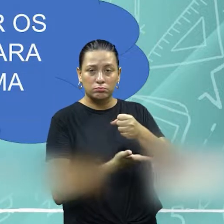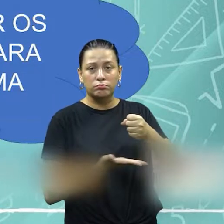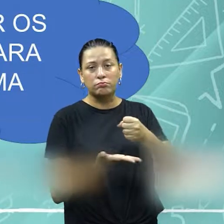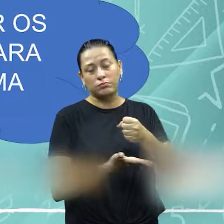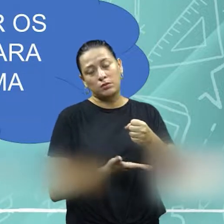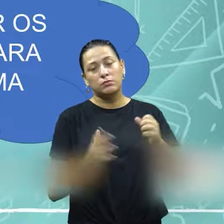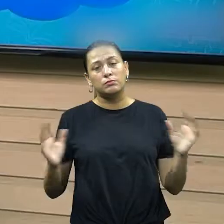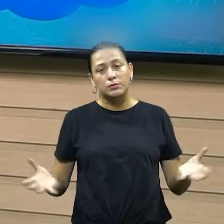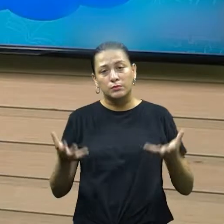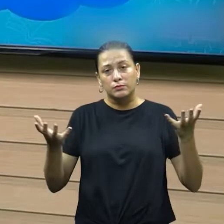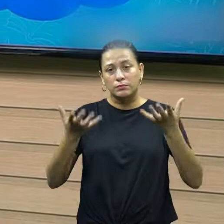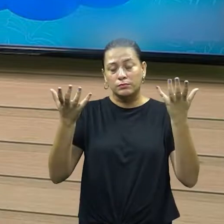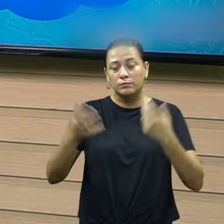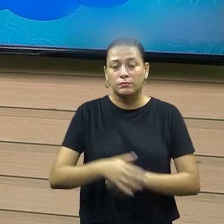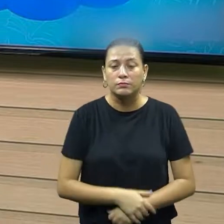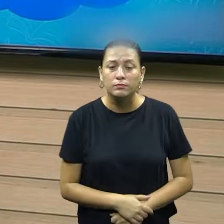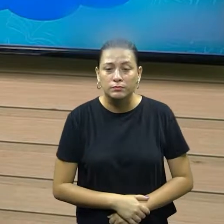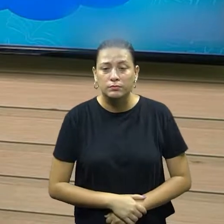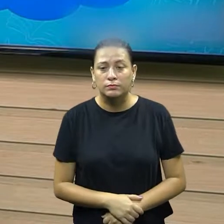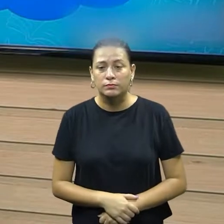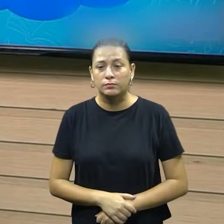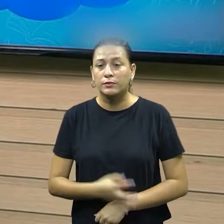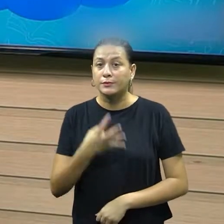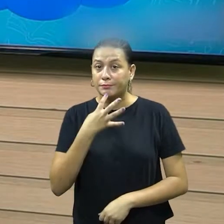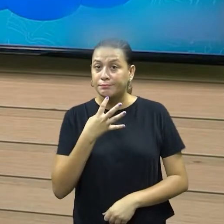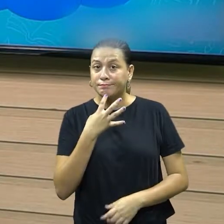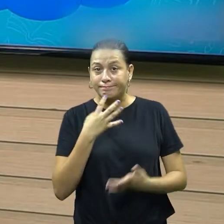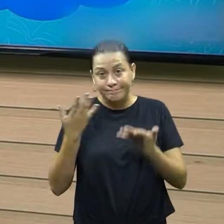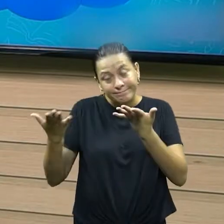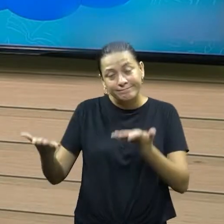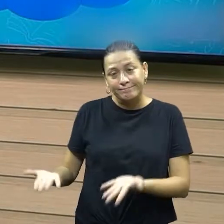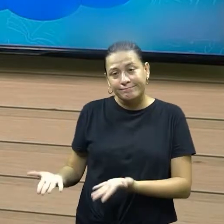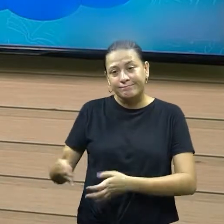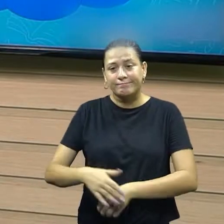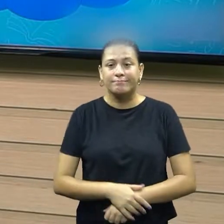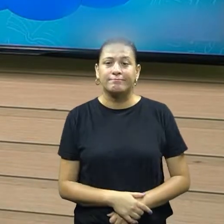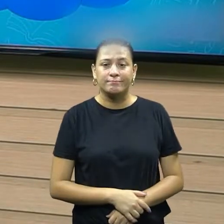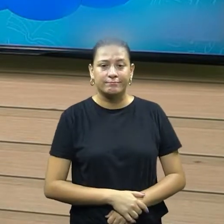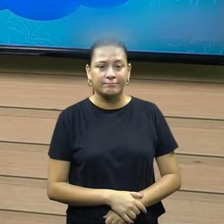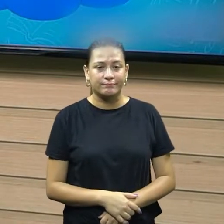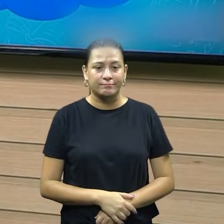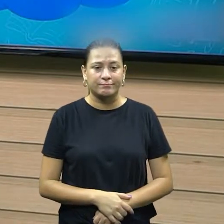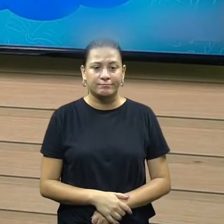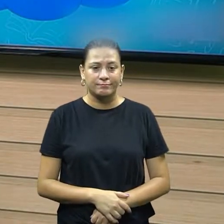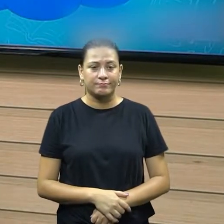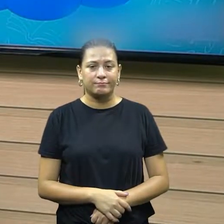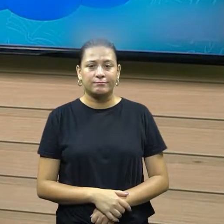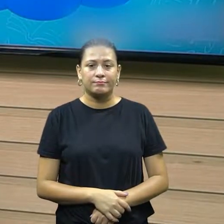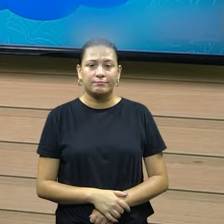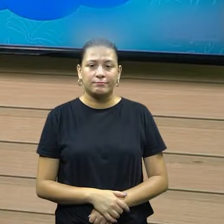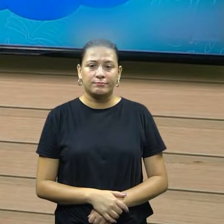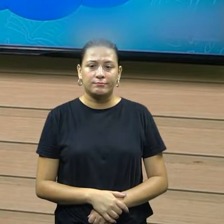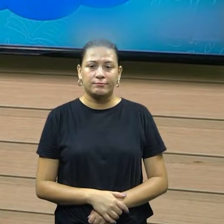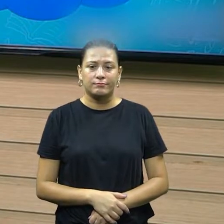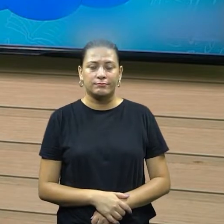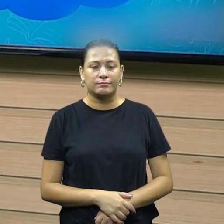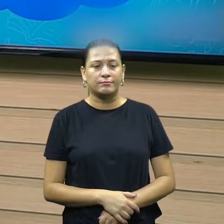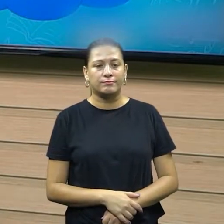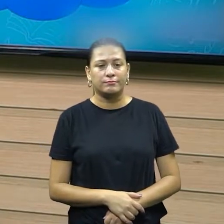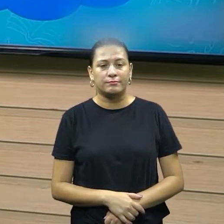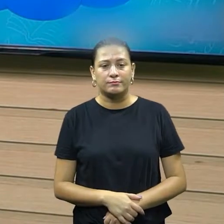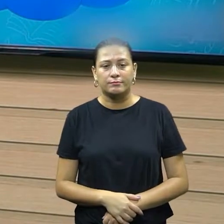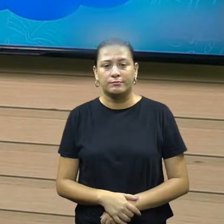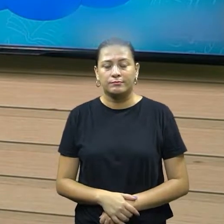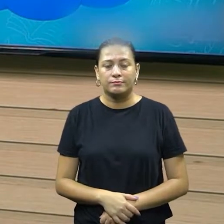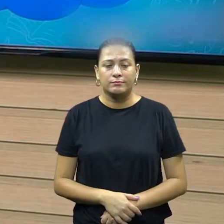em três motivações. Então, vamos conhecer essas três motivações que vai